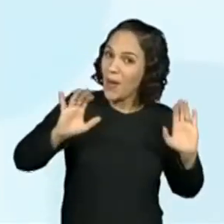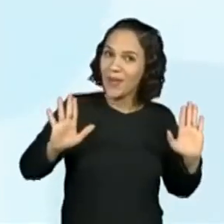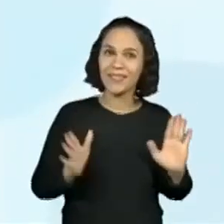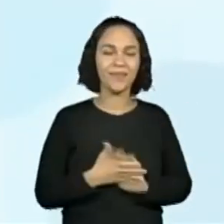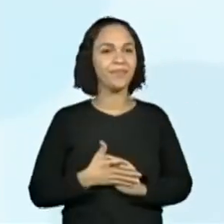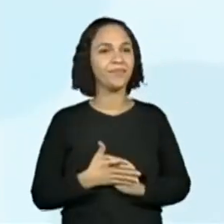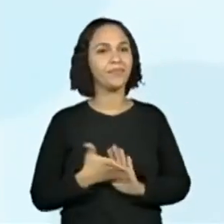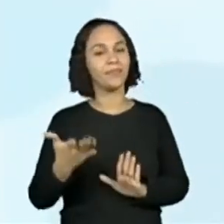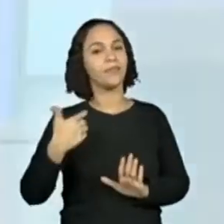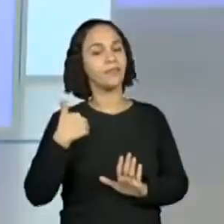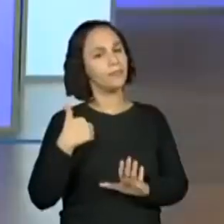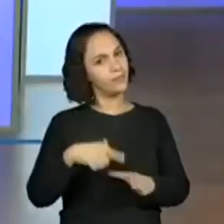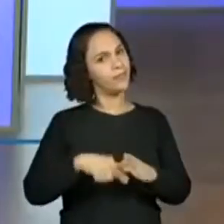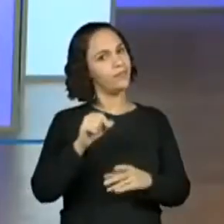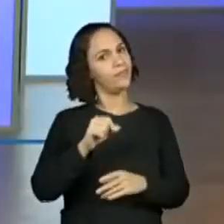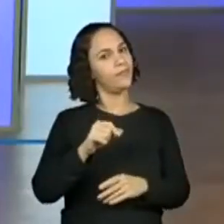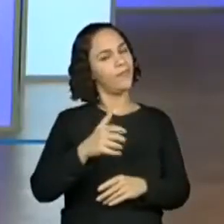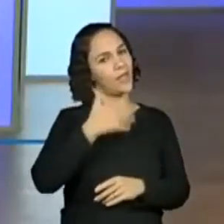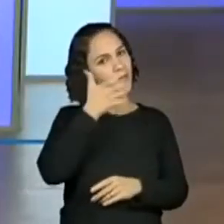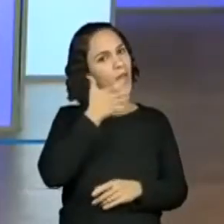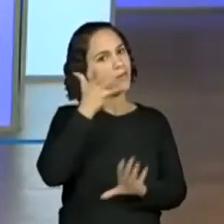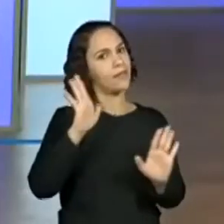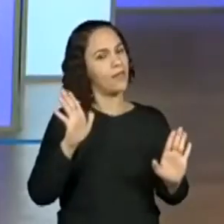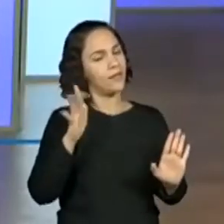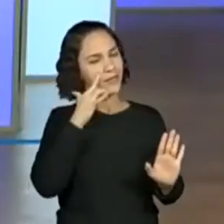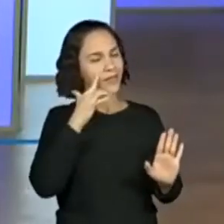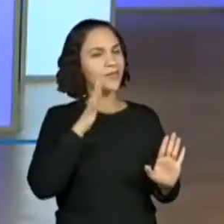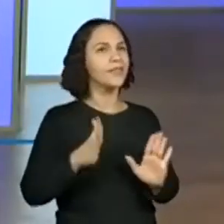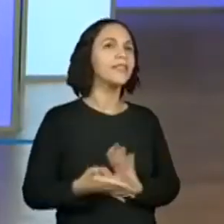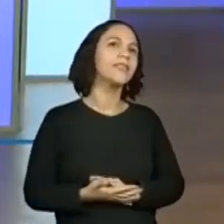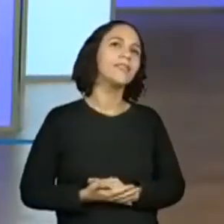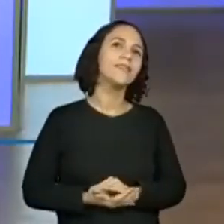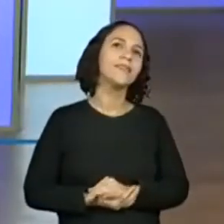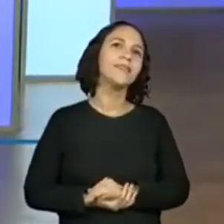Agora eu vou tirar uma de maçã, hein? Quer ver, quer ver, quer ver?